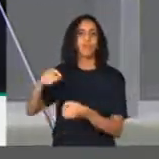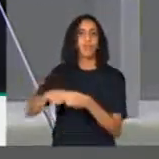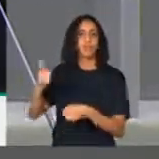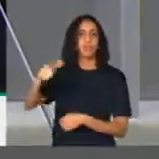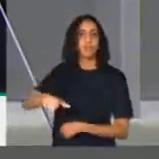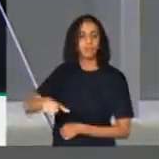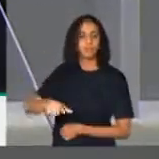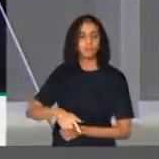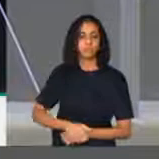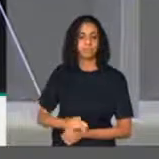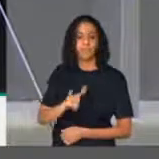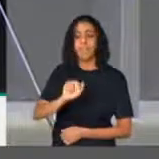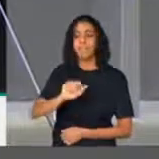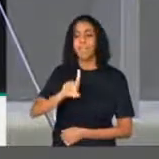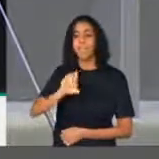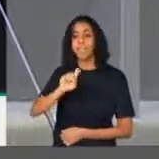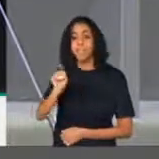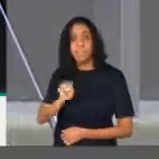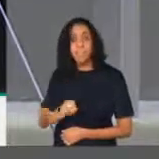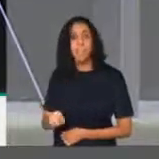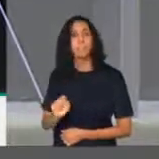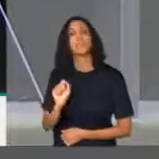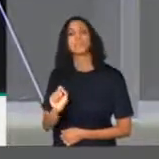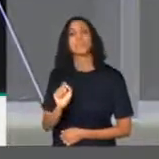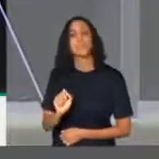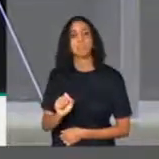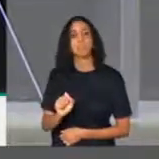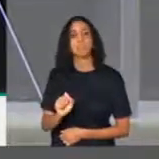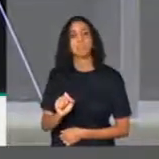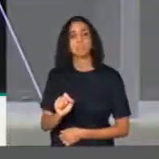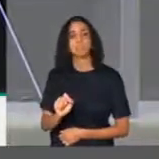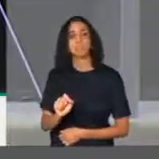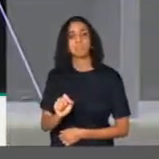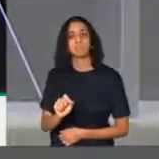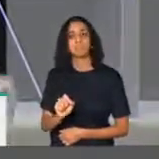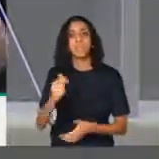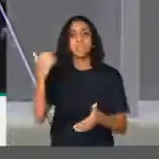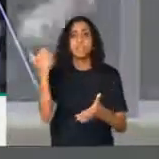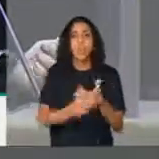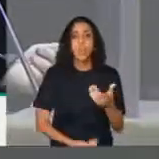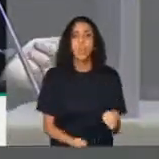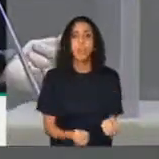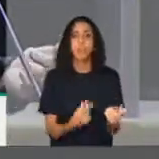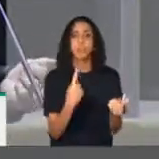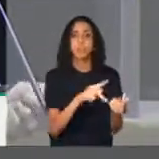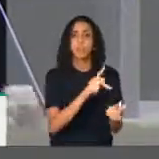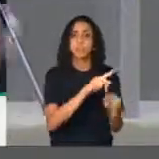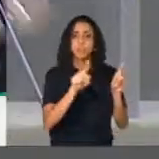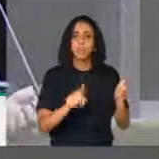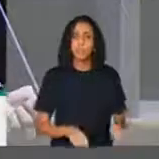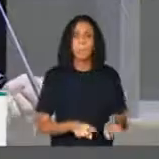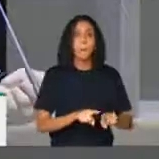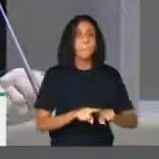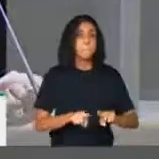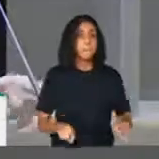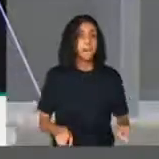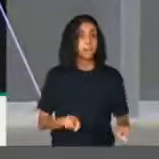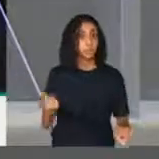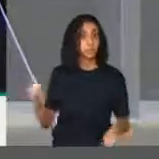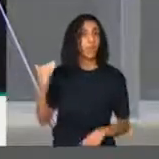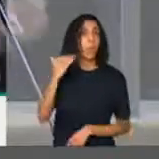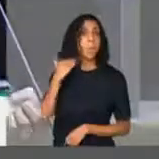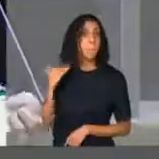Valdês desconta a contribuição dos servidores, mas não entrega aos bancos,